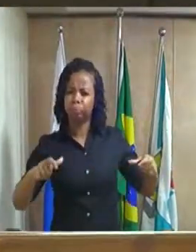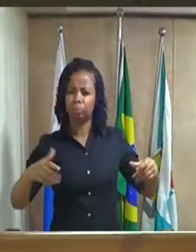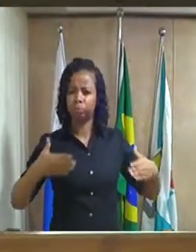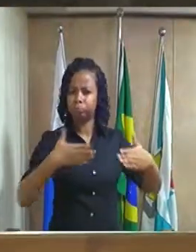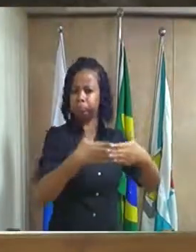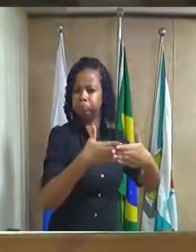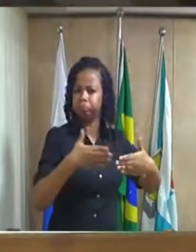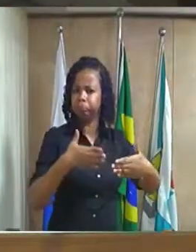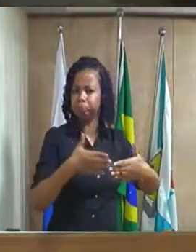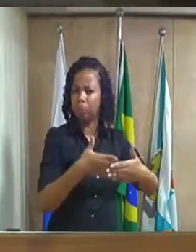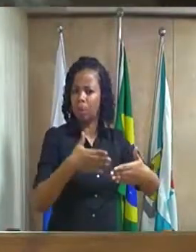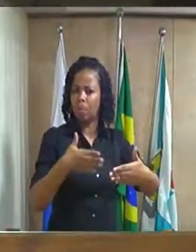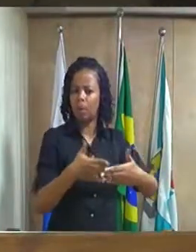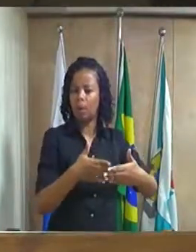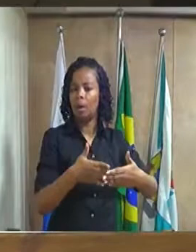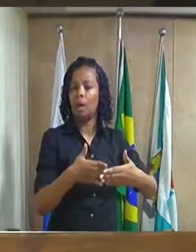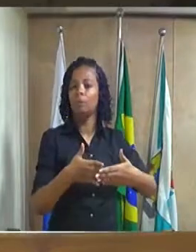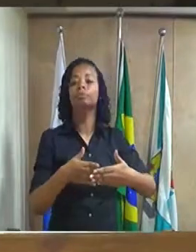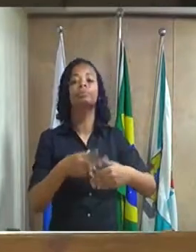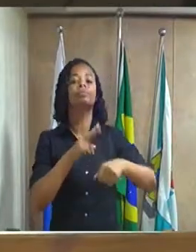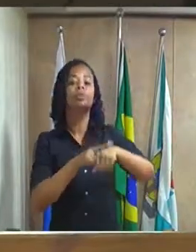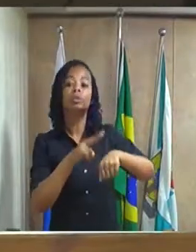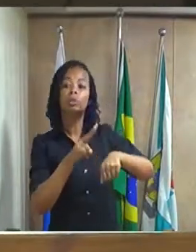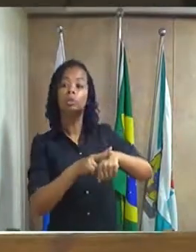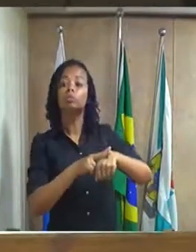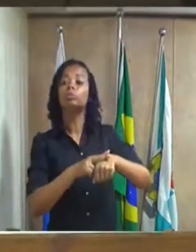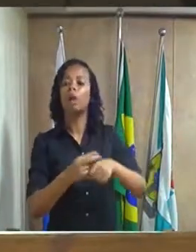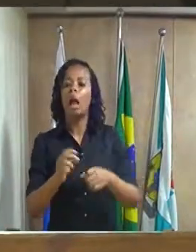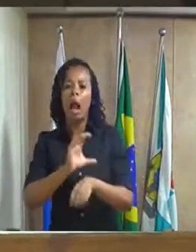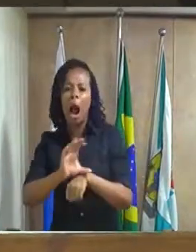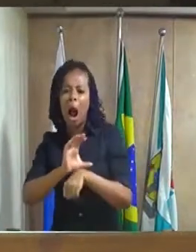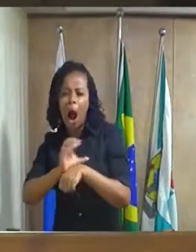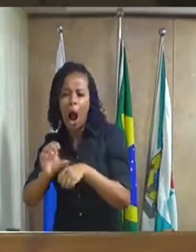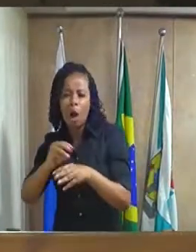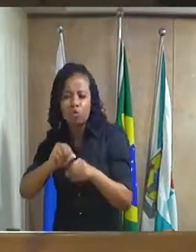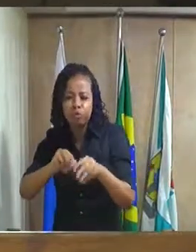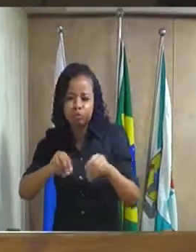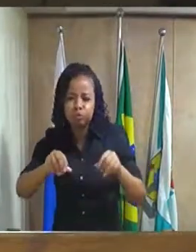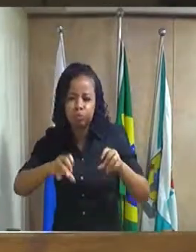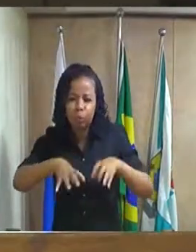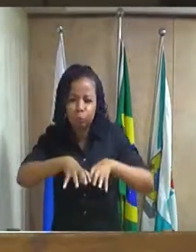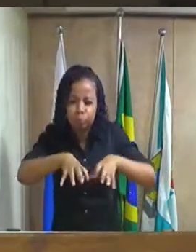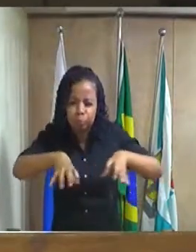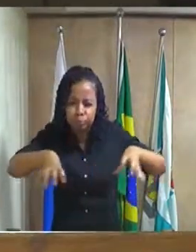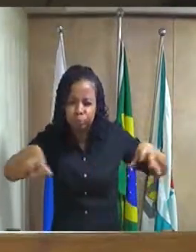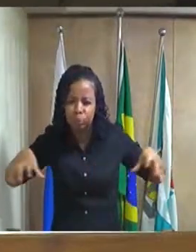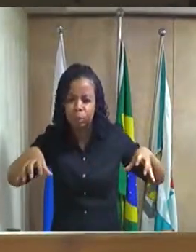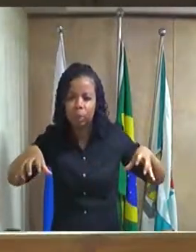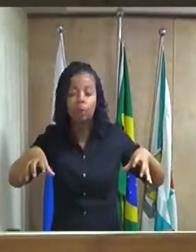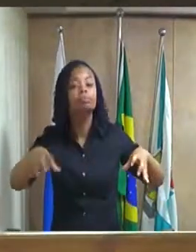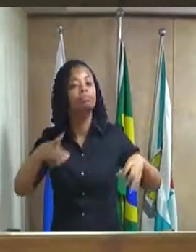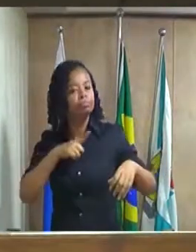vigas de concreto para defender a quem está à margem da lei.